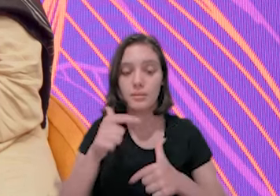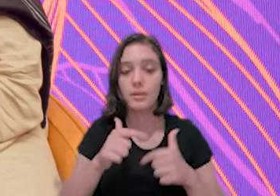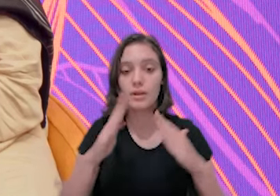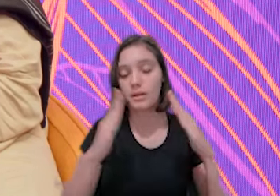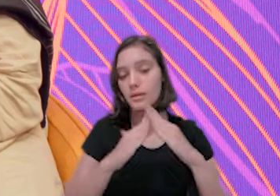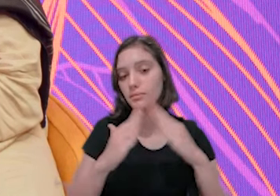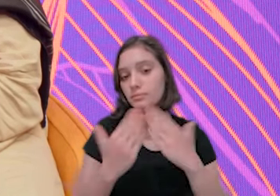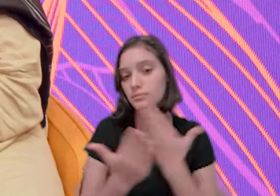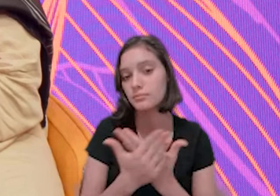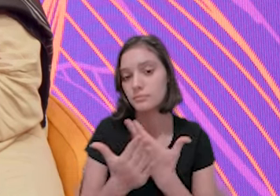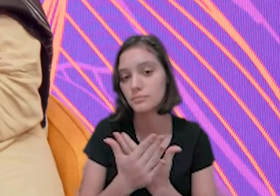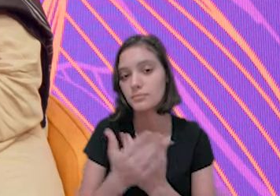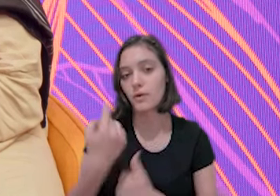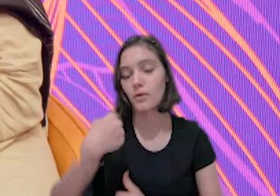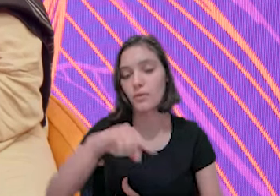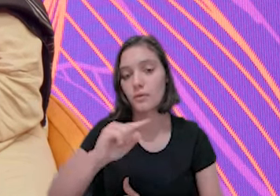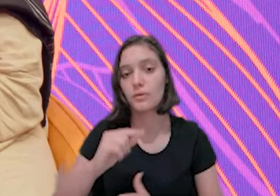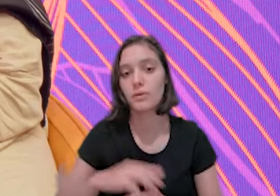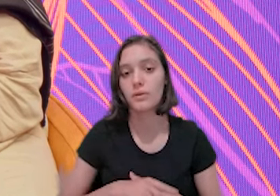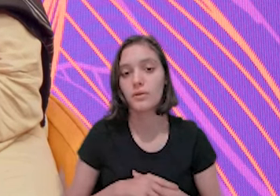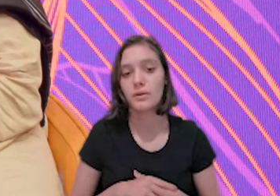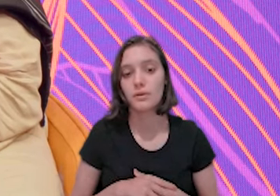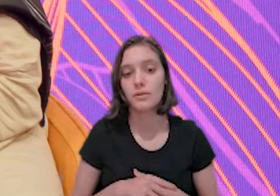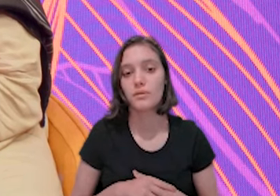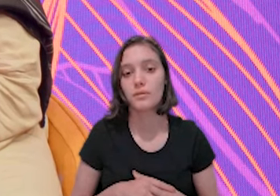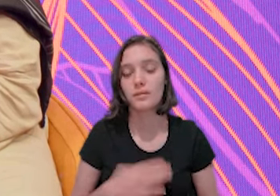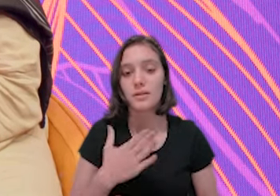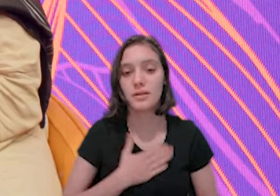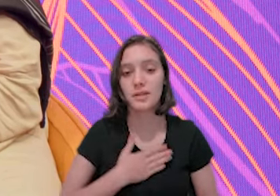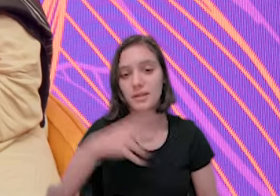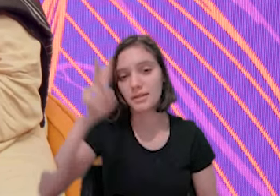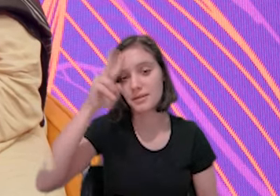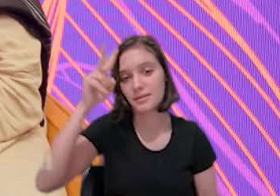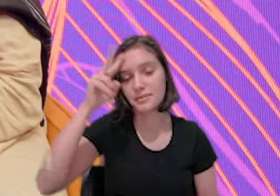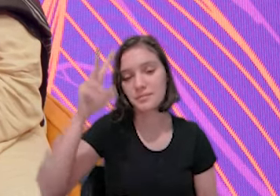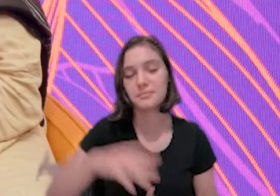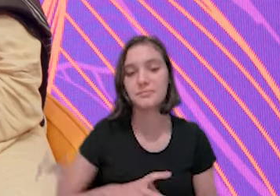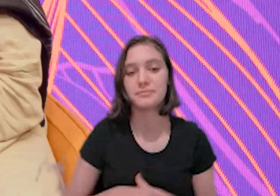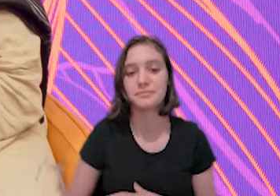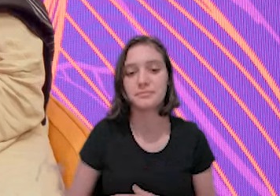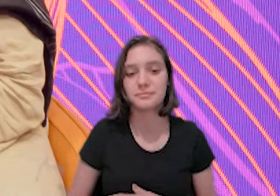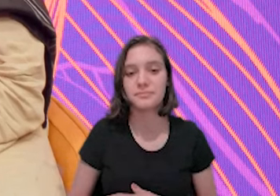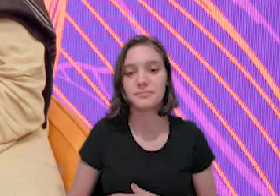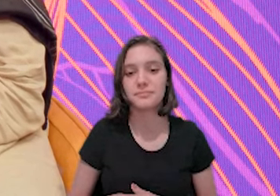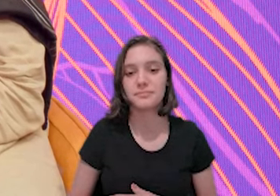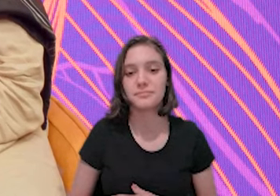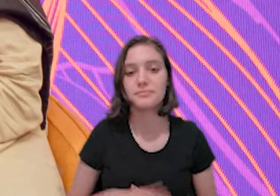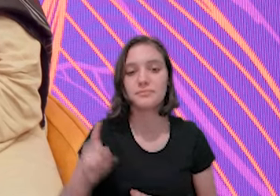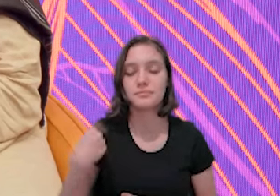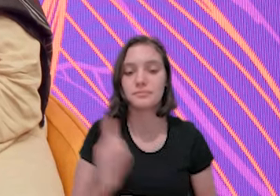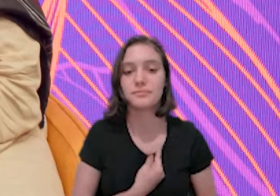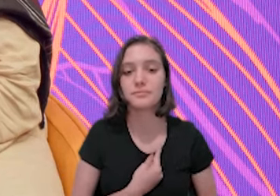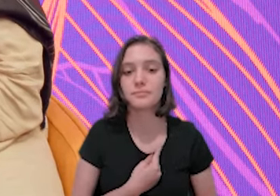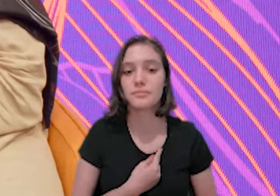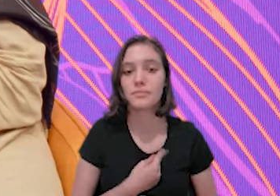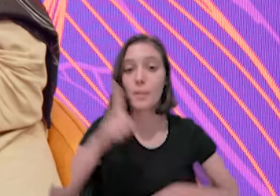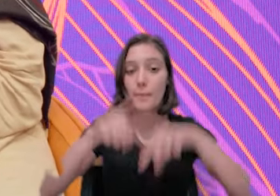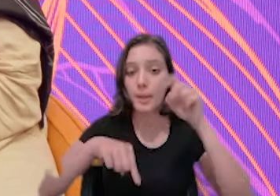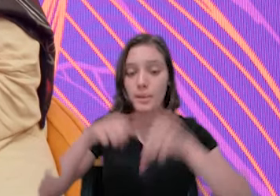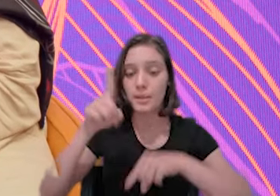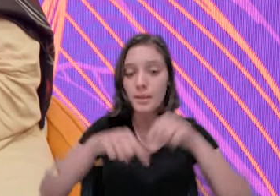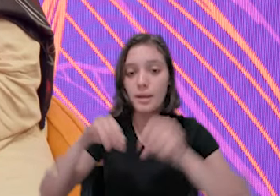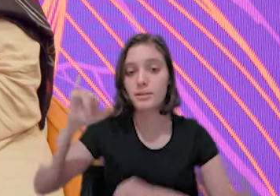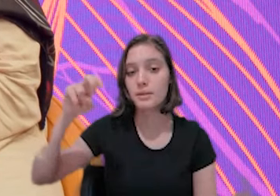trabalho, a criança foi na escola, essa é a minha história. A gente